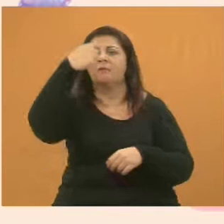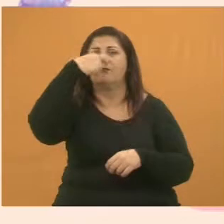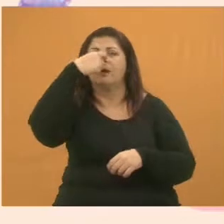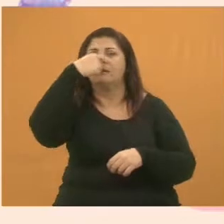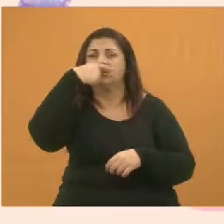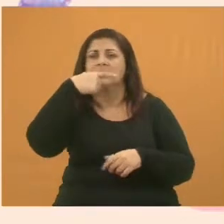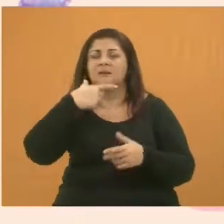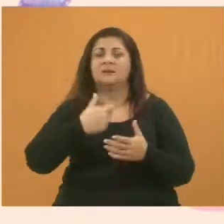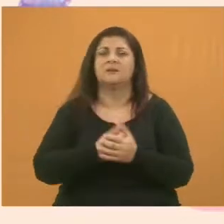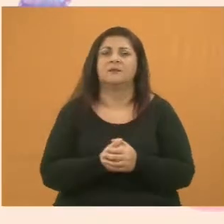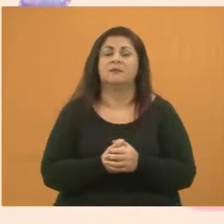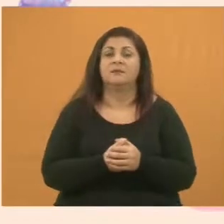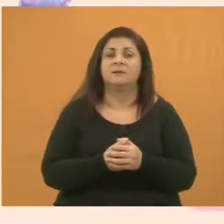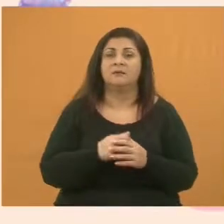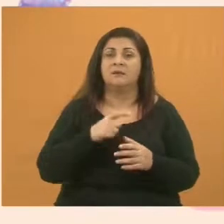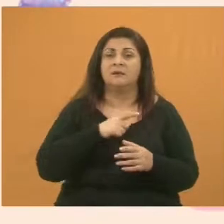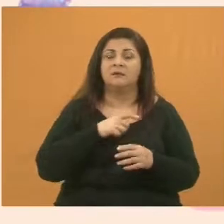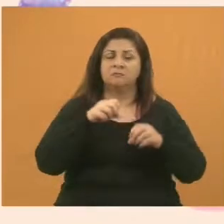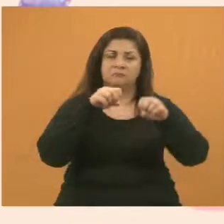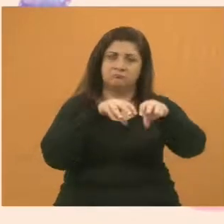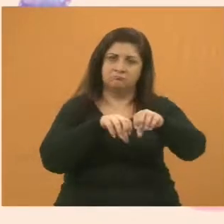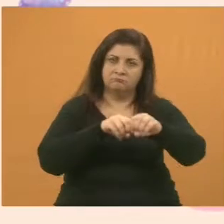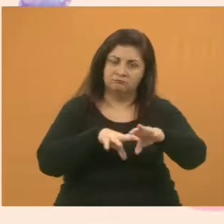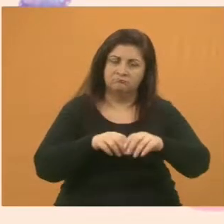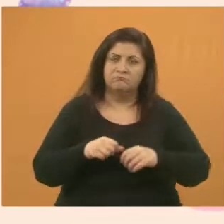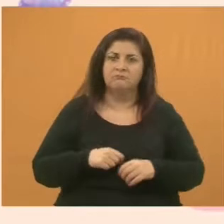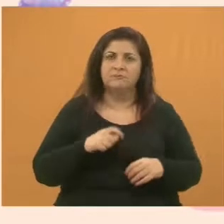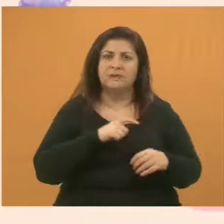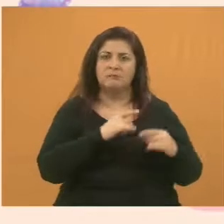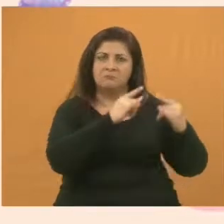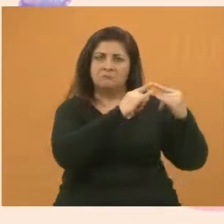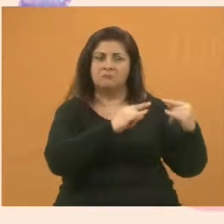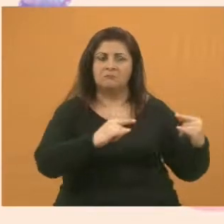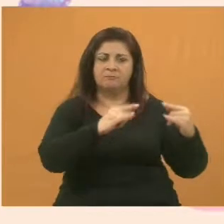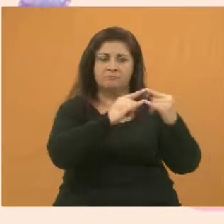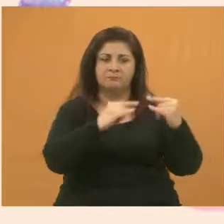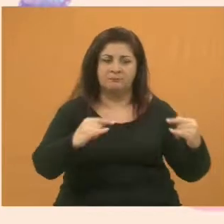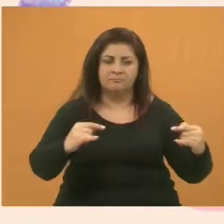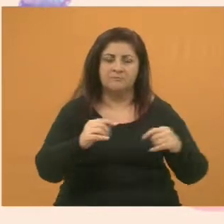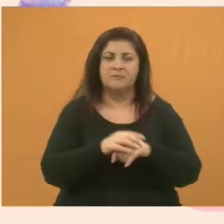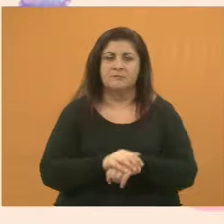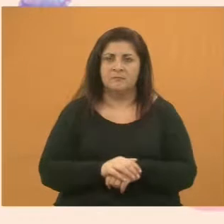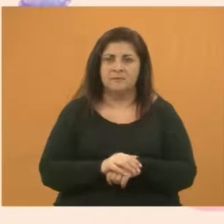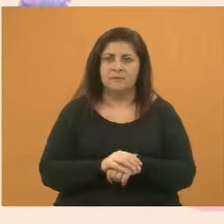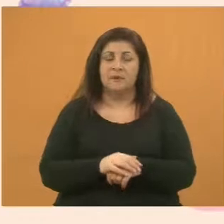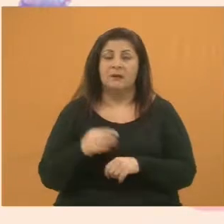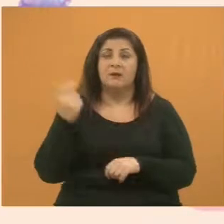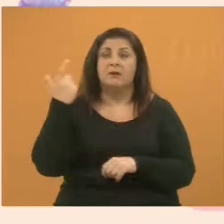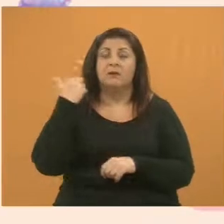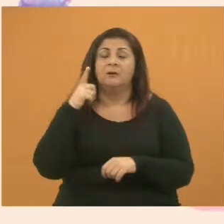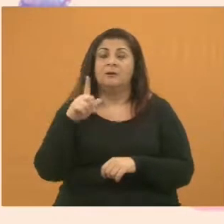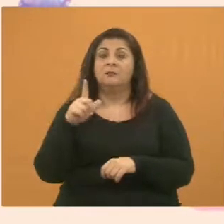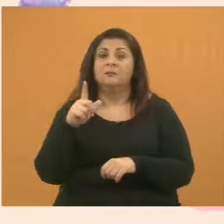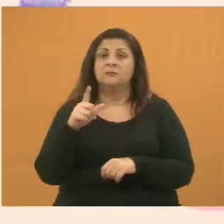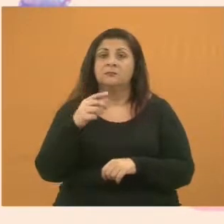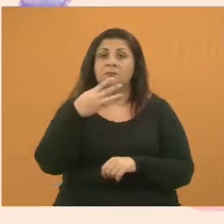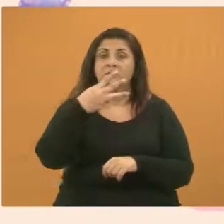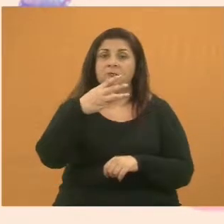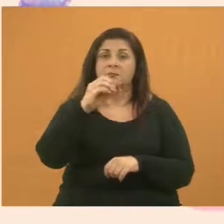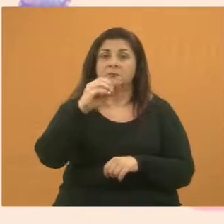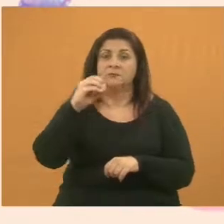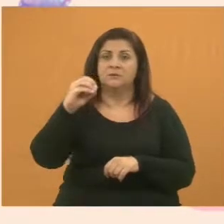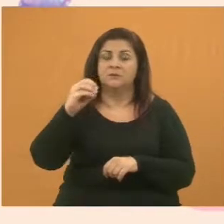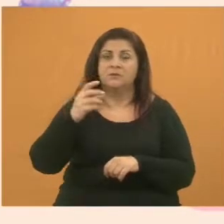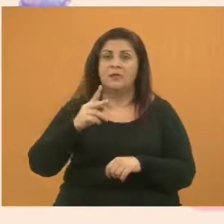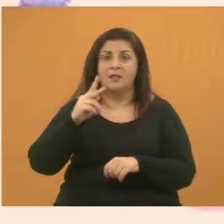animais, houve orientação, houve algumas barraquinhas em prol dos animais e nós conseguimos arrecadar 300 quilos de